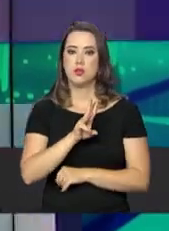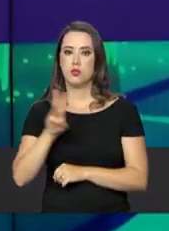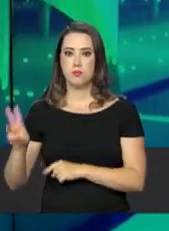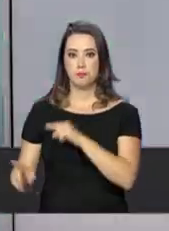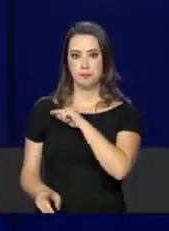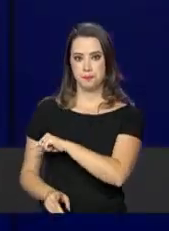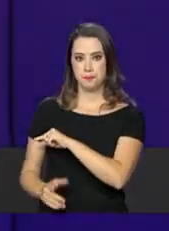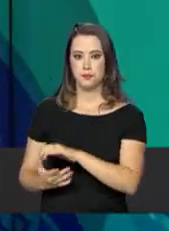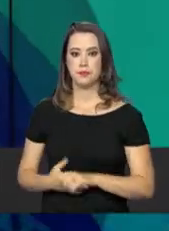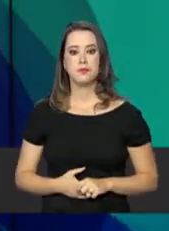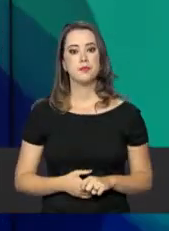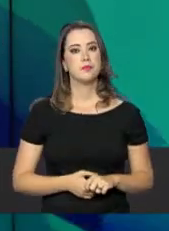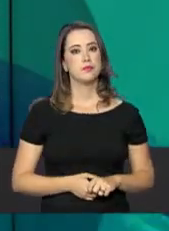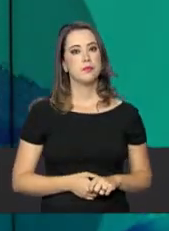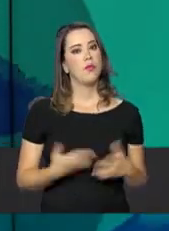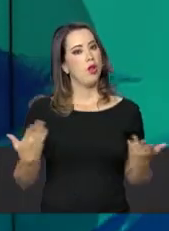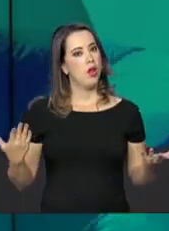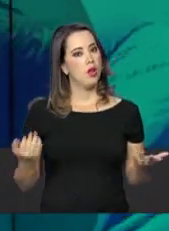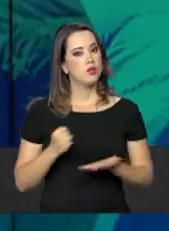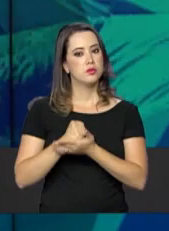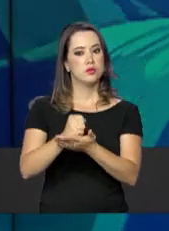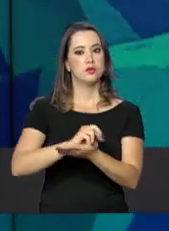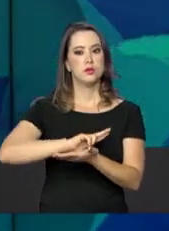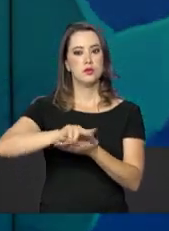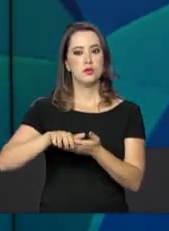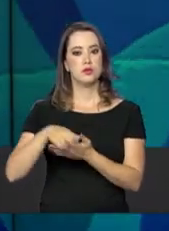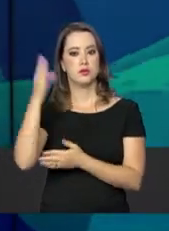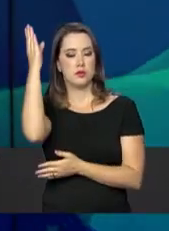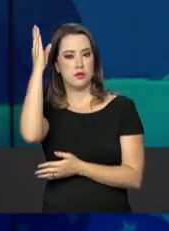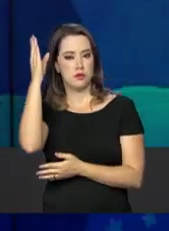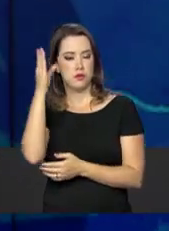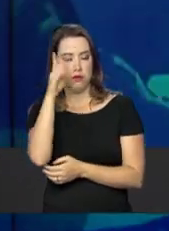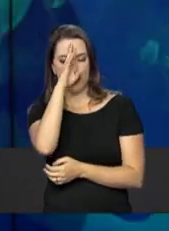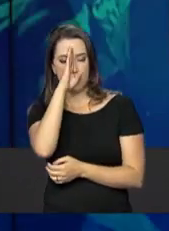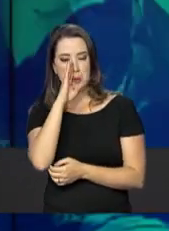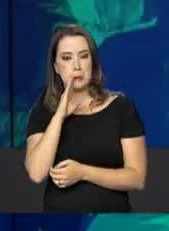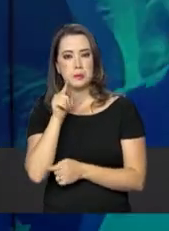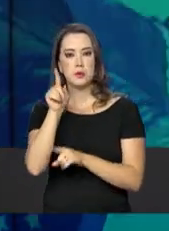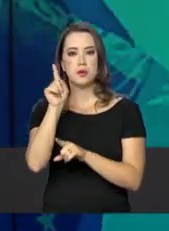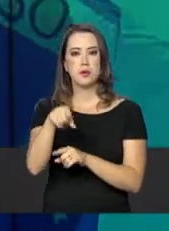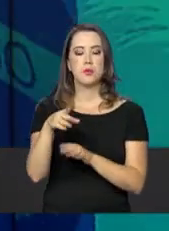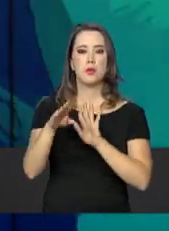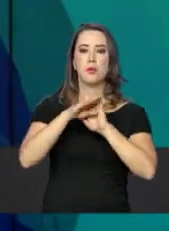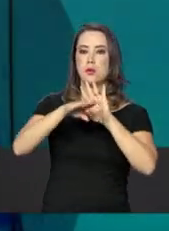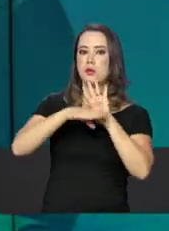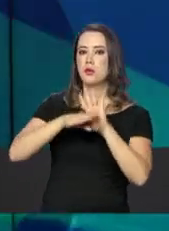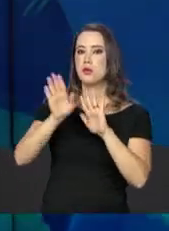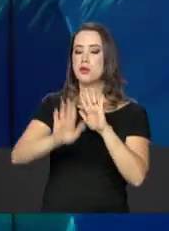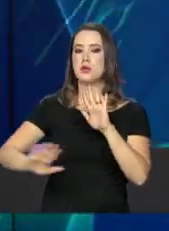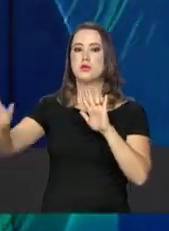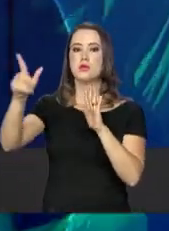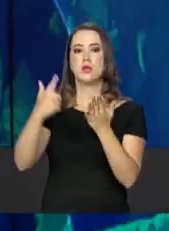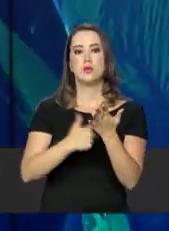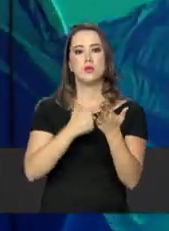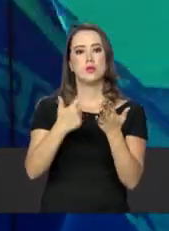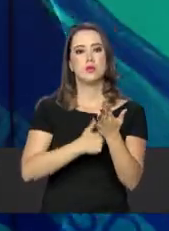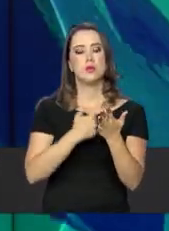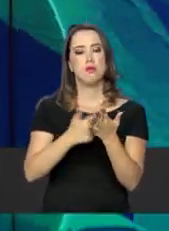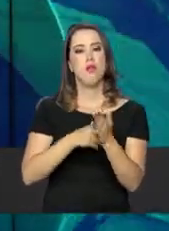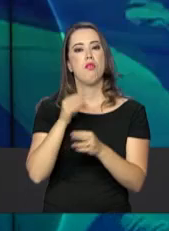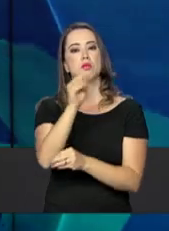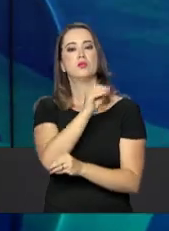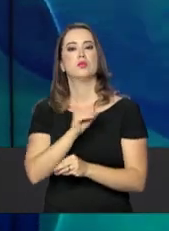sua tela. As obras disponibilizadas gratuitamente pelo Programa Nacional do Livro Didático vão atender a educação infantil e os anos